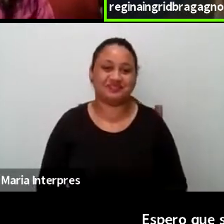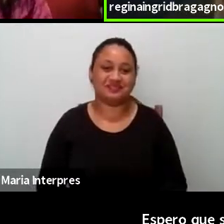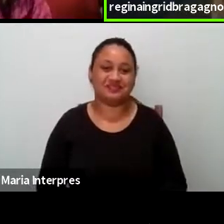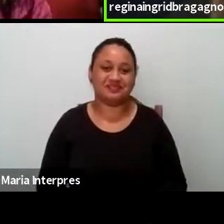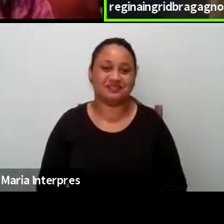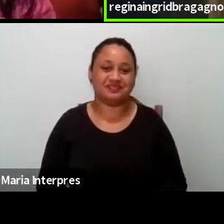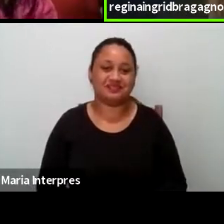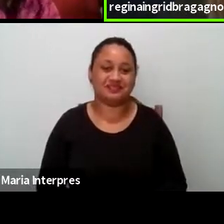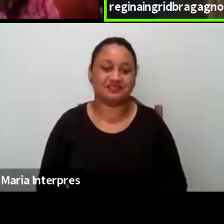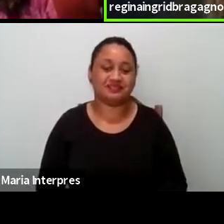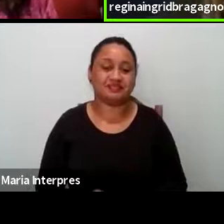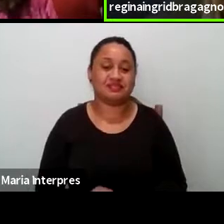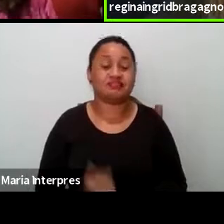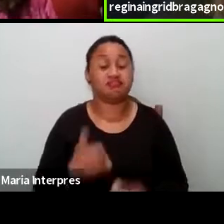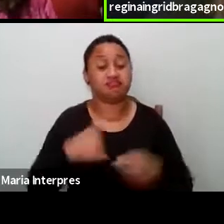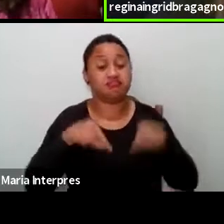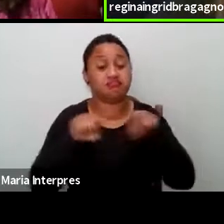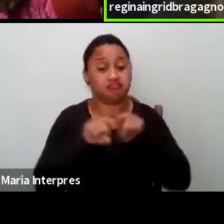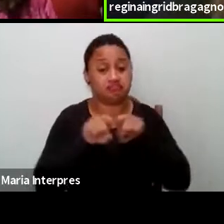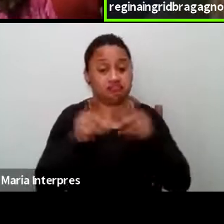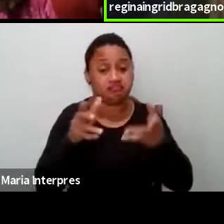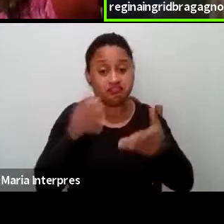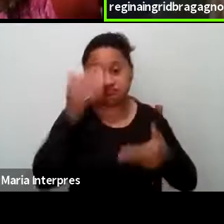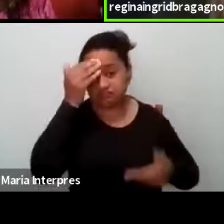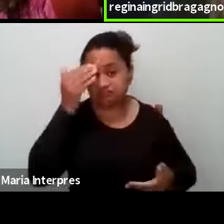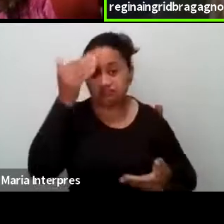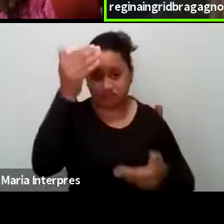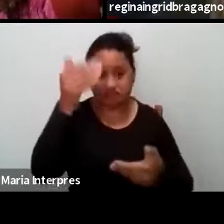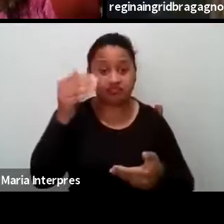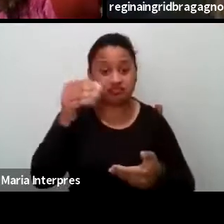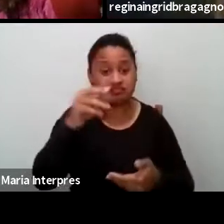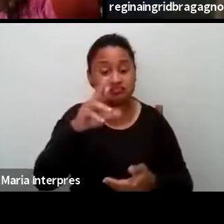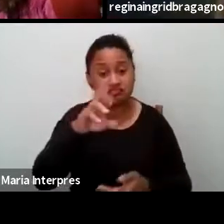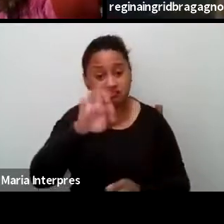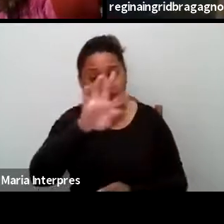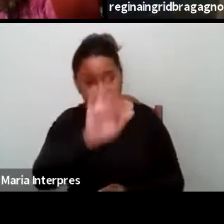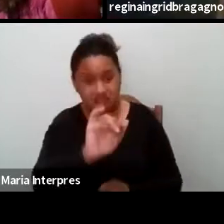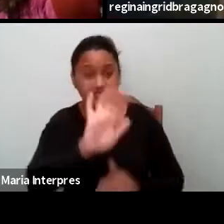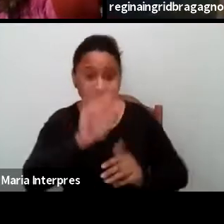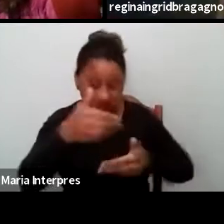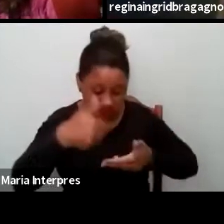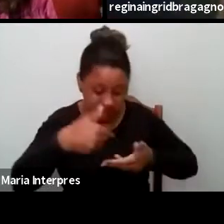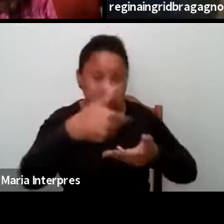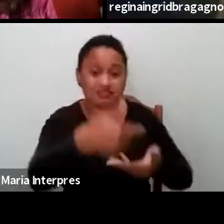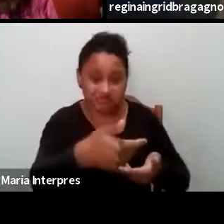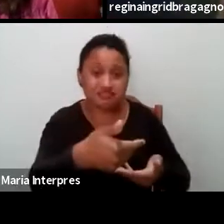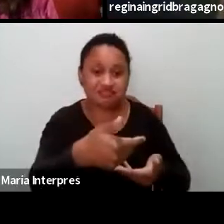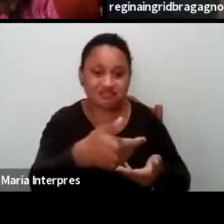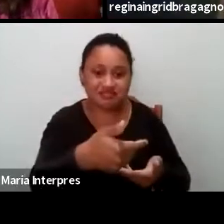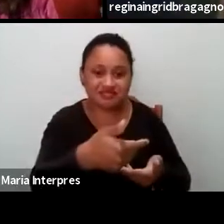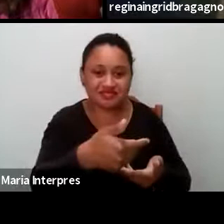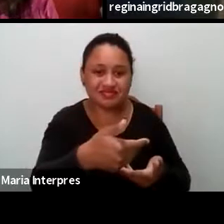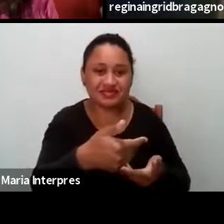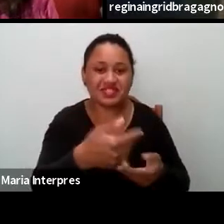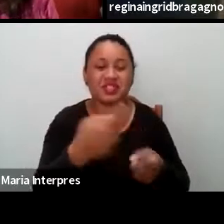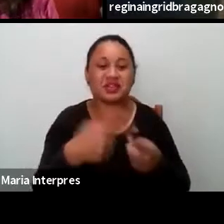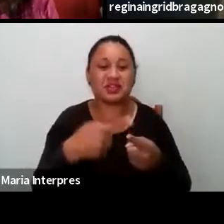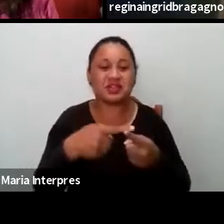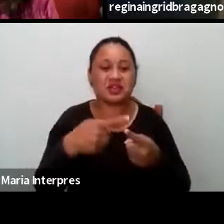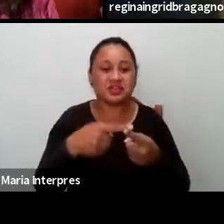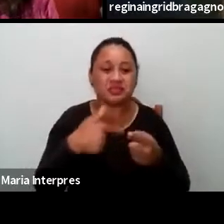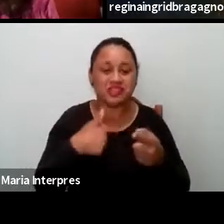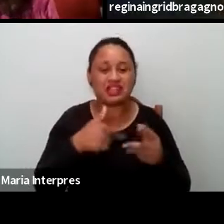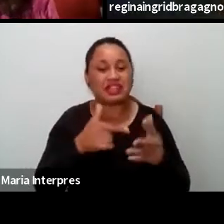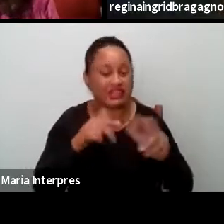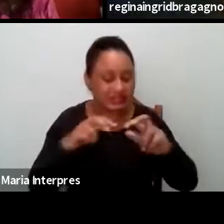Eu também quero agradecer, né, a Rita, de novo, como eu agradeço lá no começo de ter segurado a construção